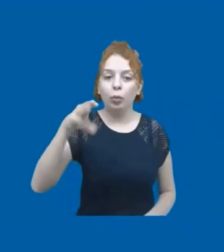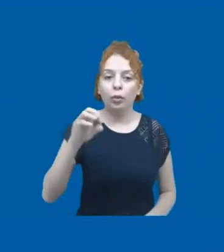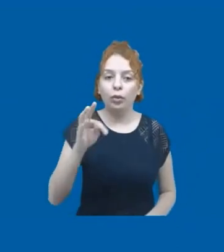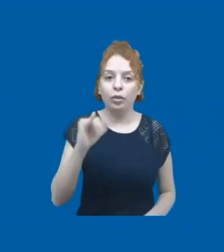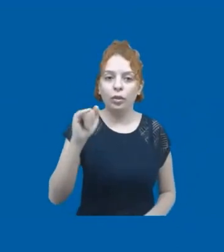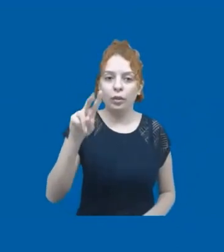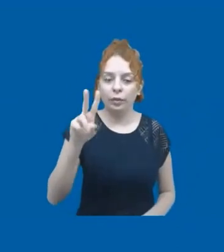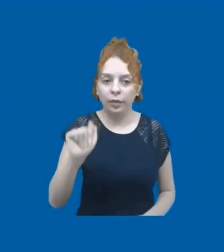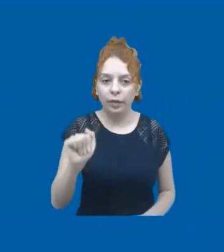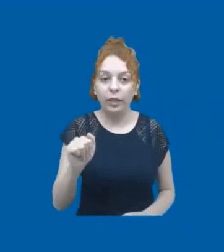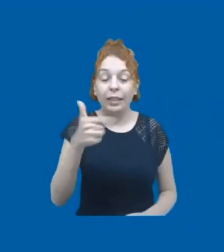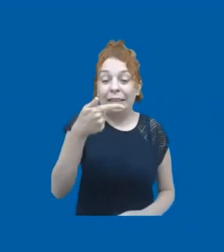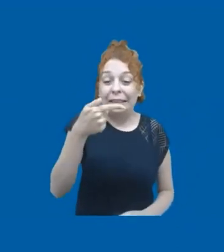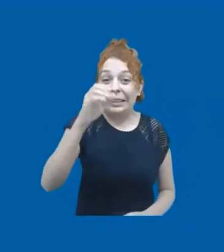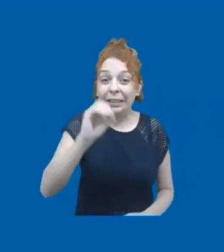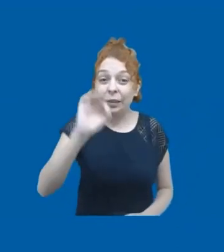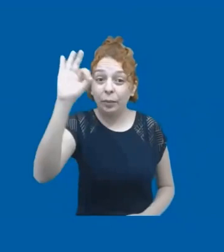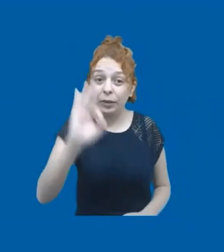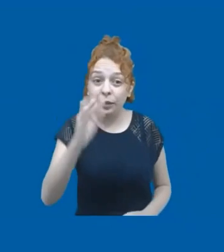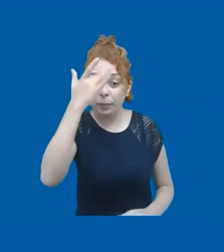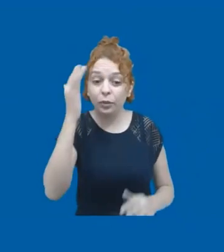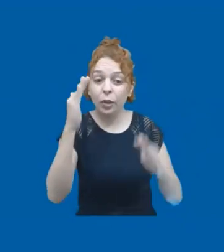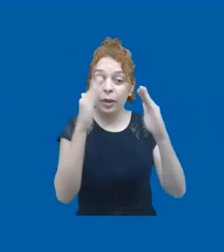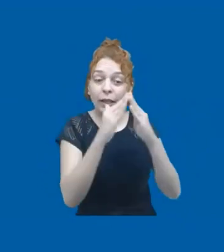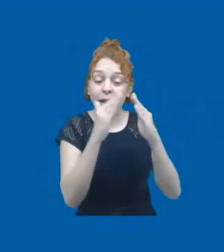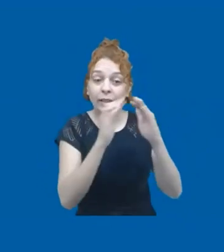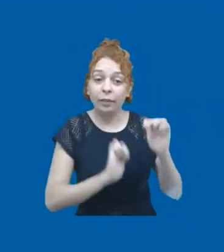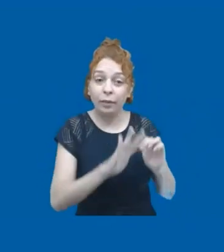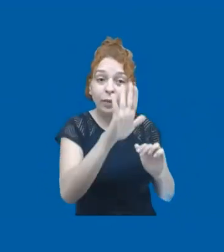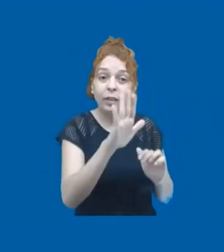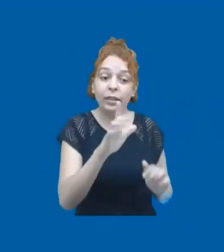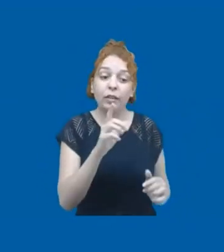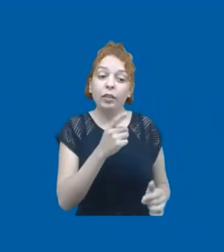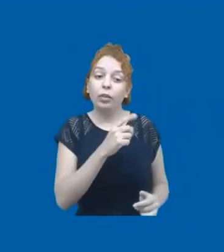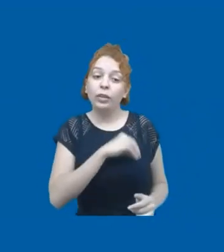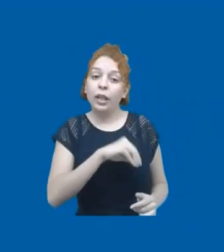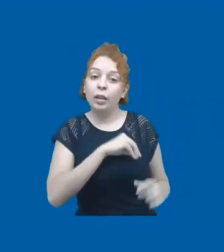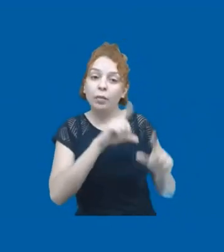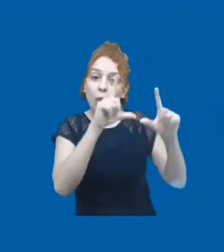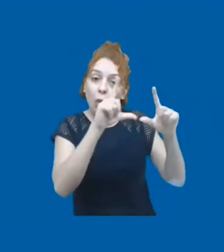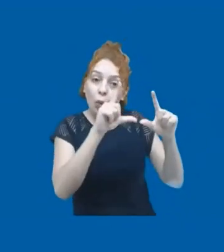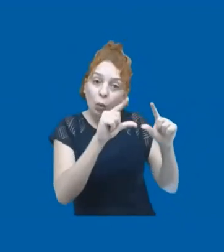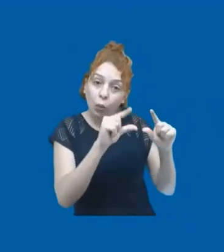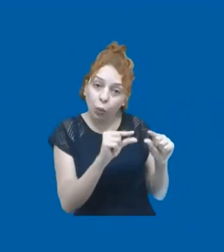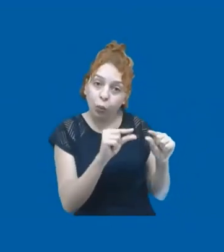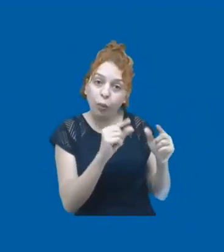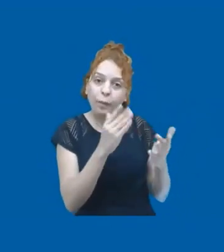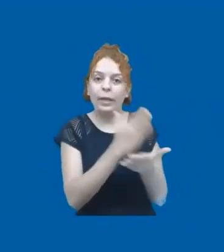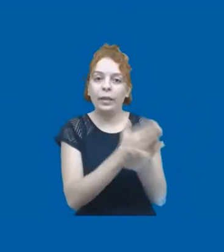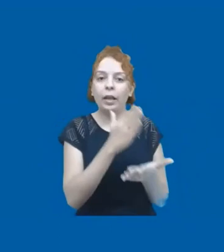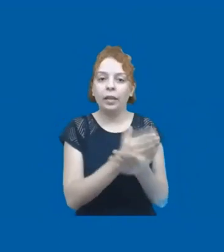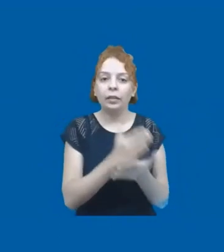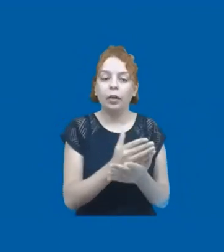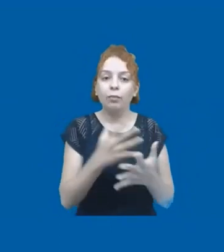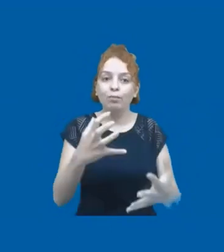70% das famílias que residem em favela tiveram sua renda reduzida pela metade. Então, imaginem o impacto que é, muitas